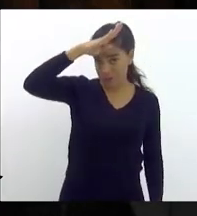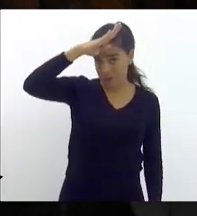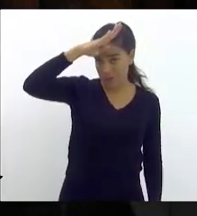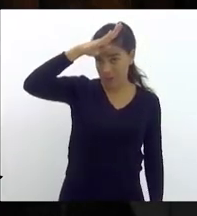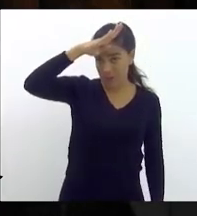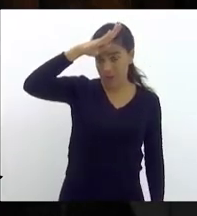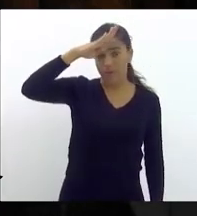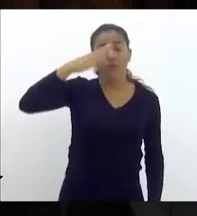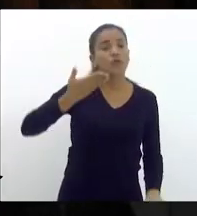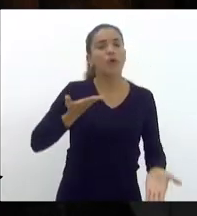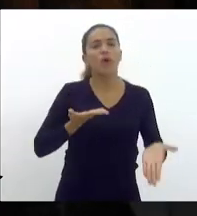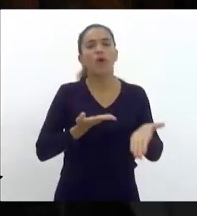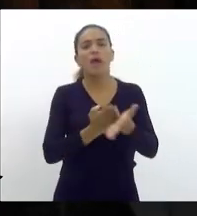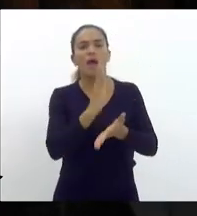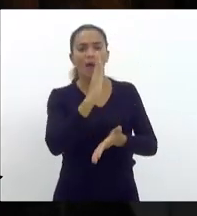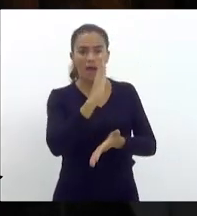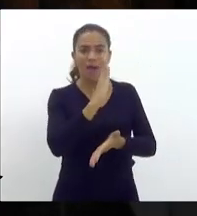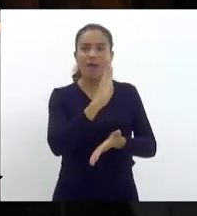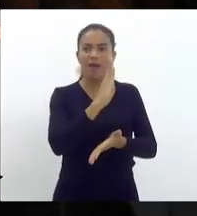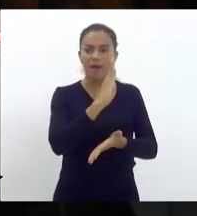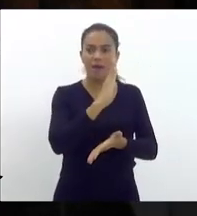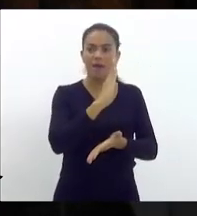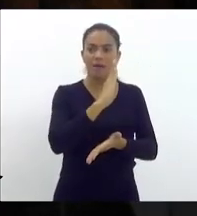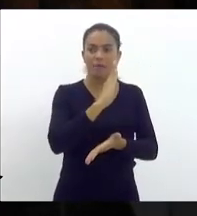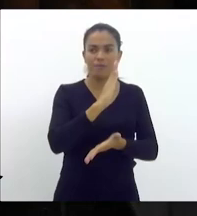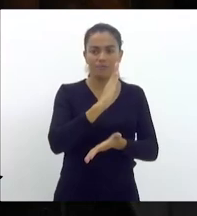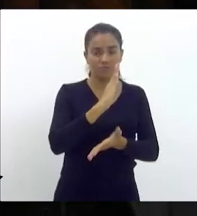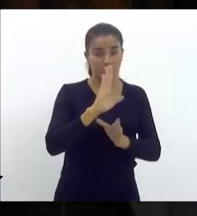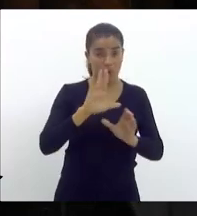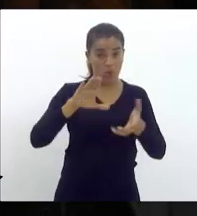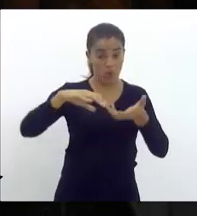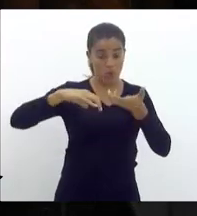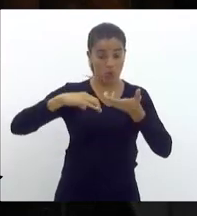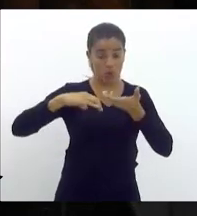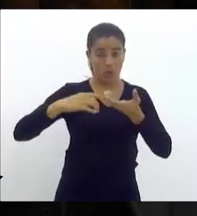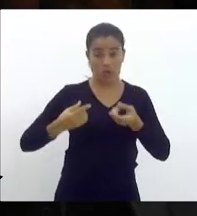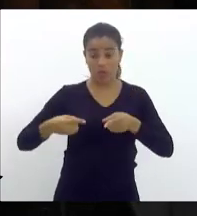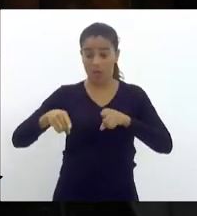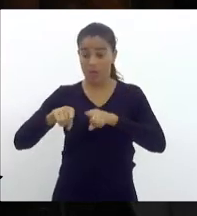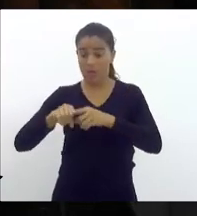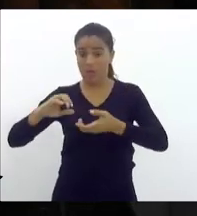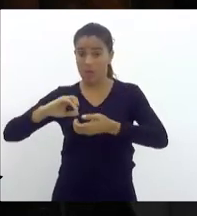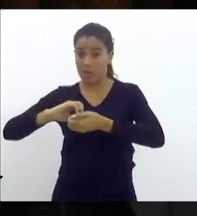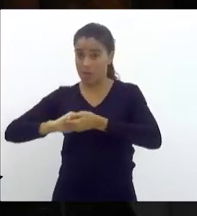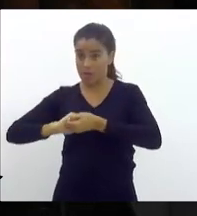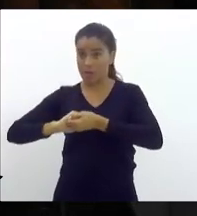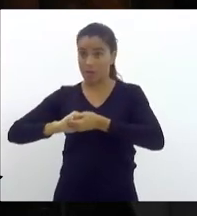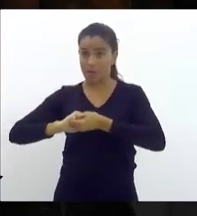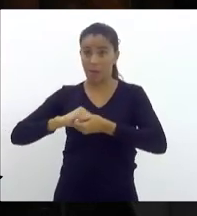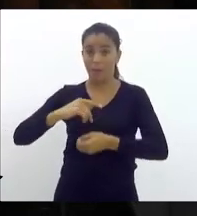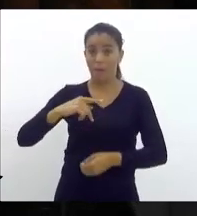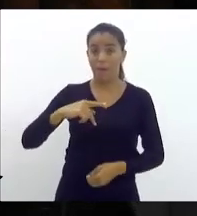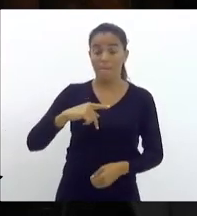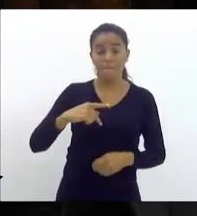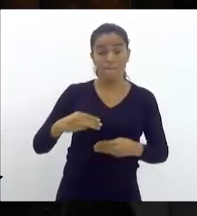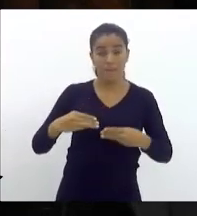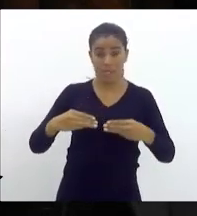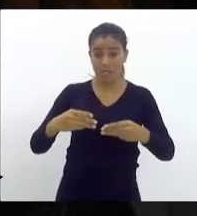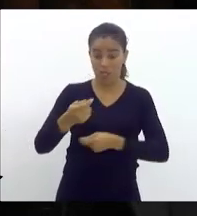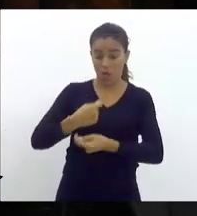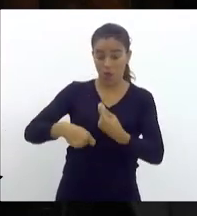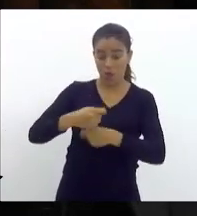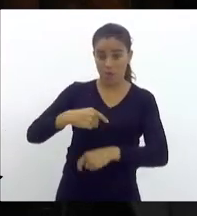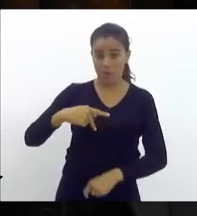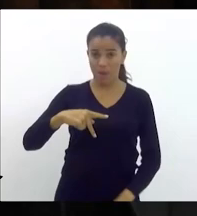foi aprovada pelo Congresso, em parceria com Paulo Guedes, ministro da Economia,